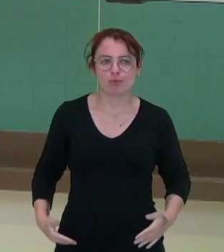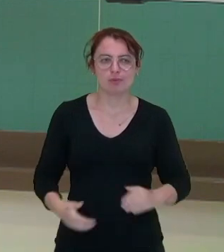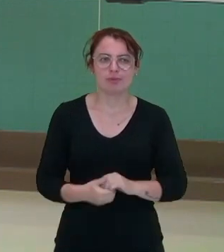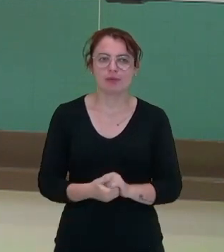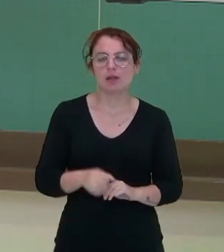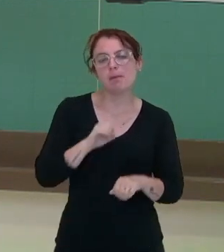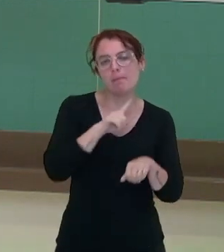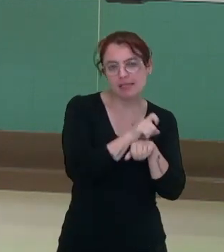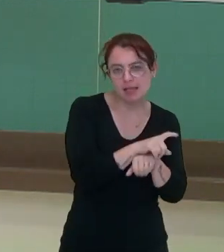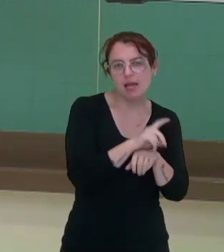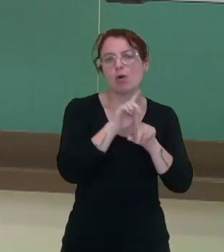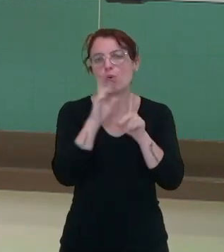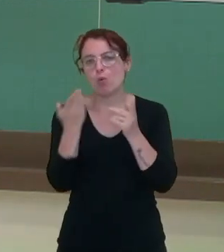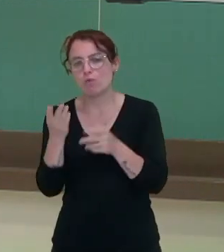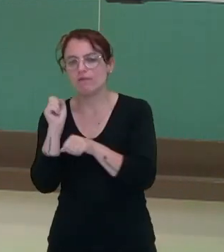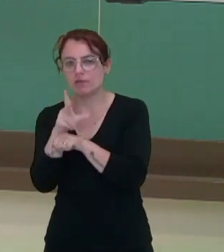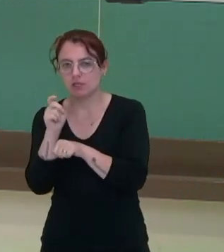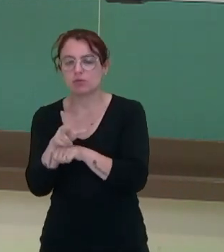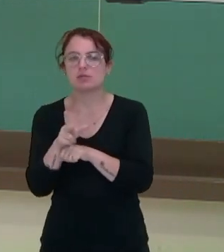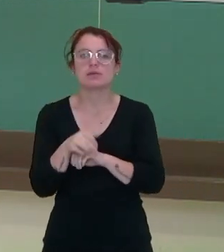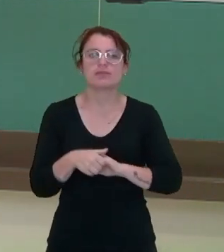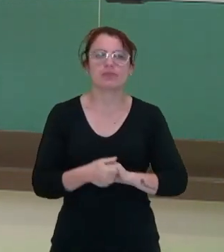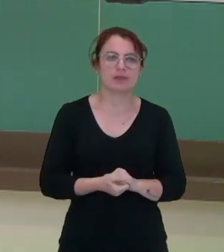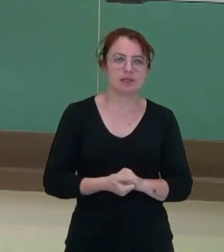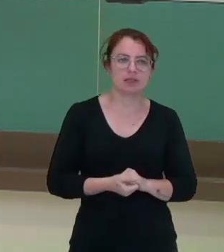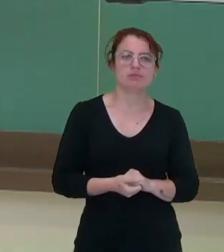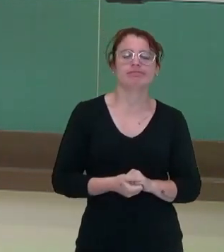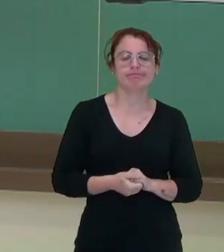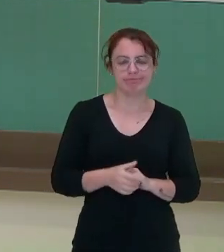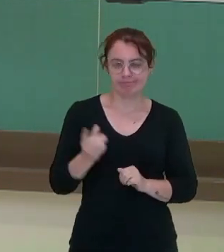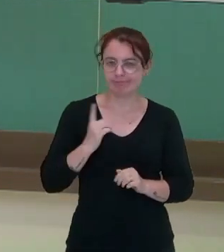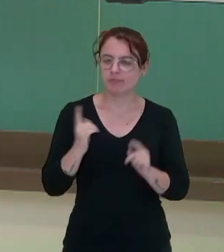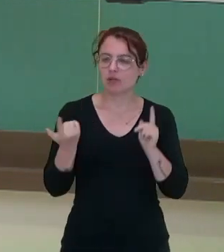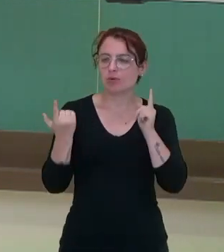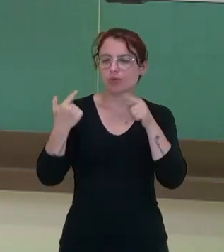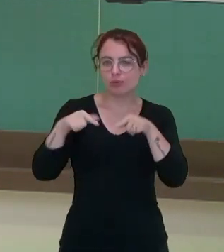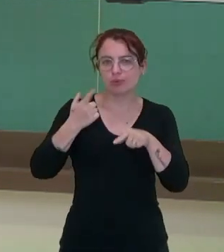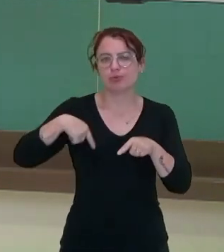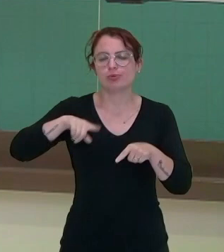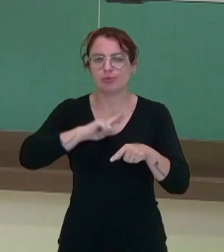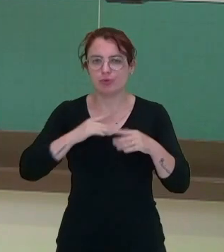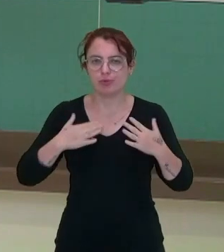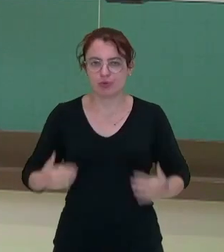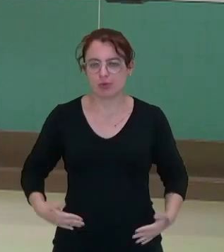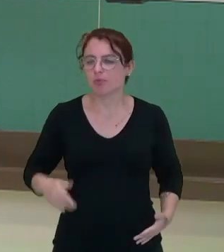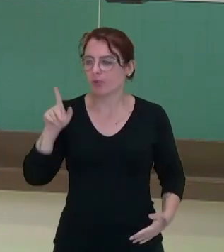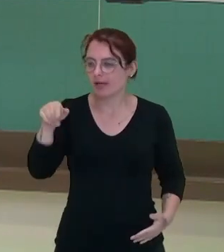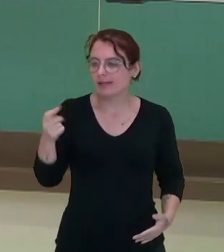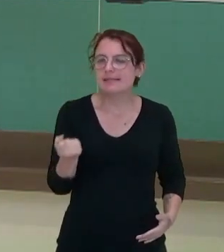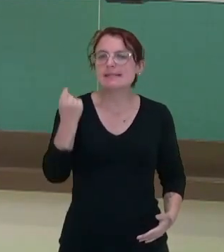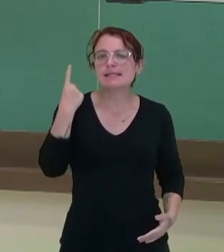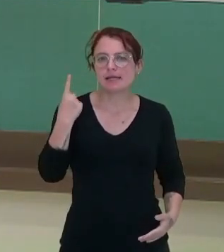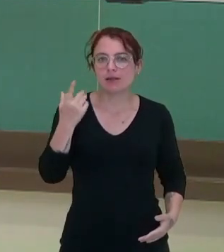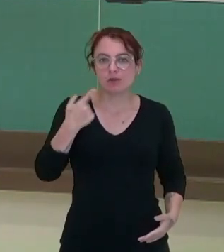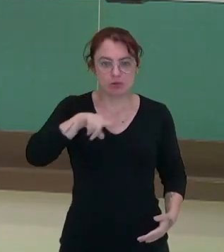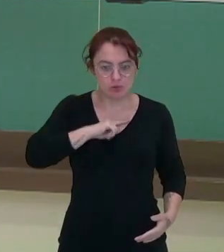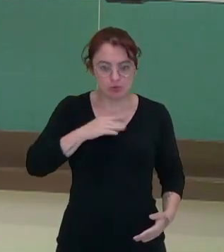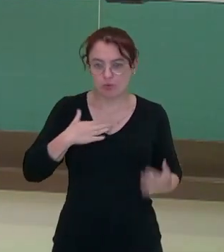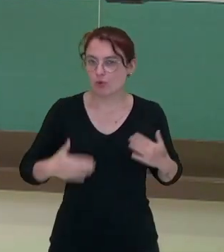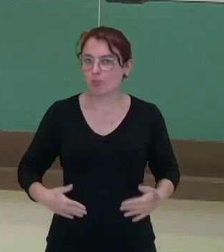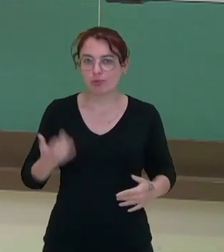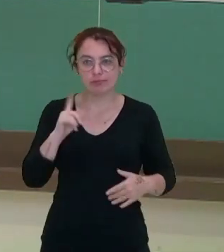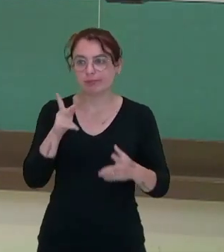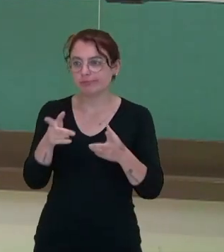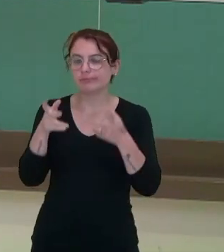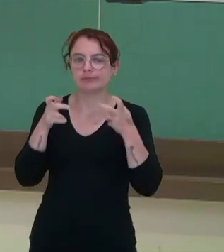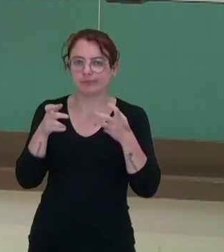bactéria quanto o vírus, são o que? Ameaças. São estruturas estranhas. O meu corpo não vai reconhecer